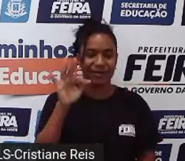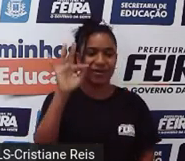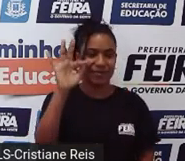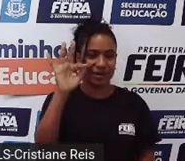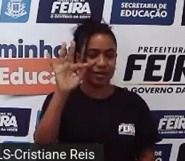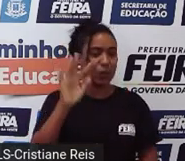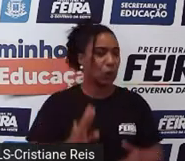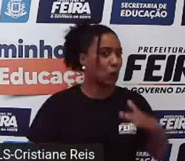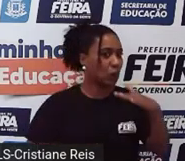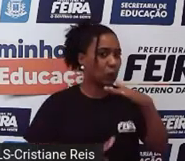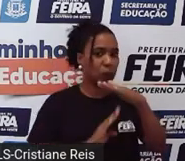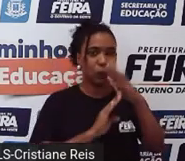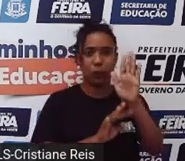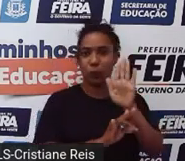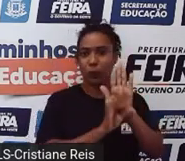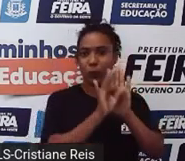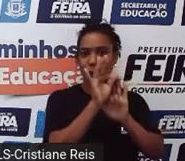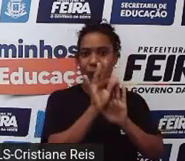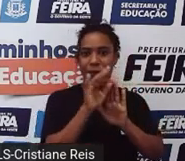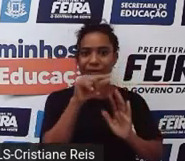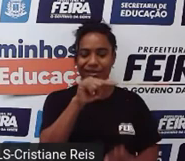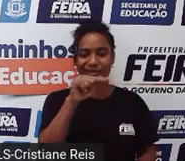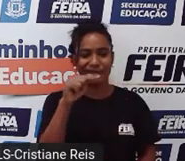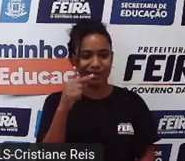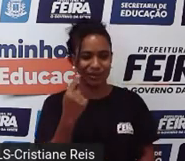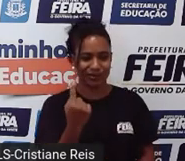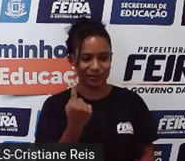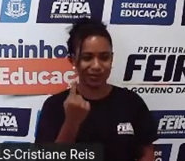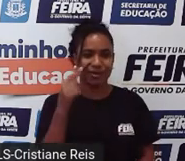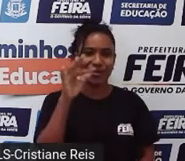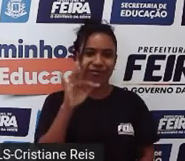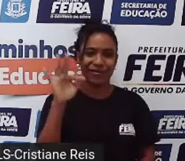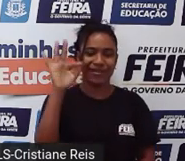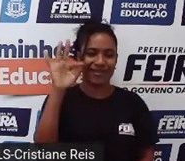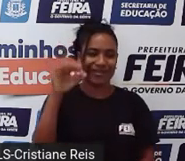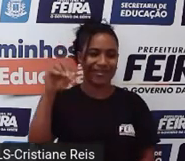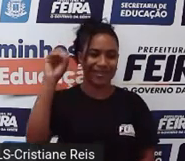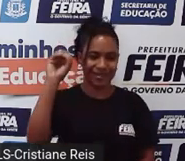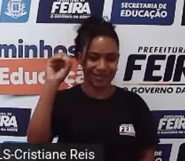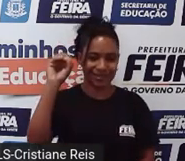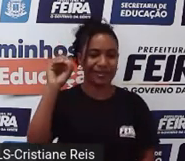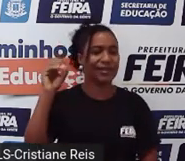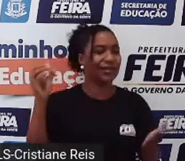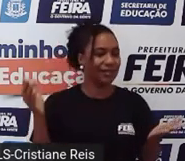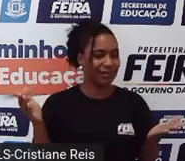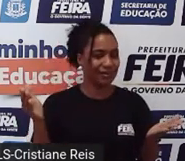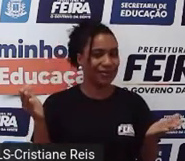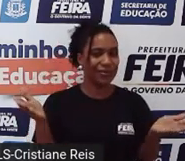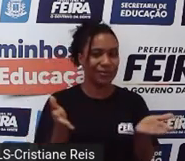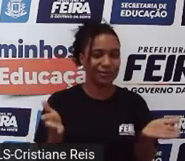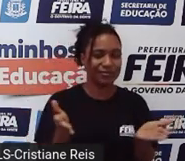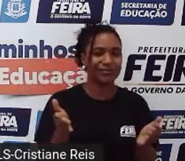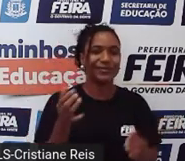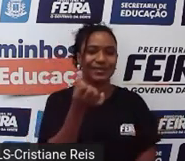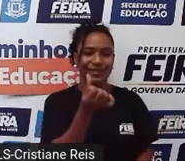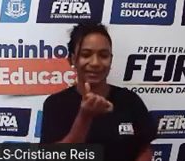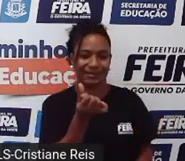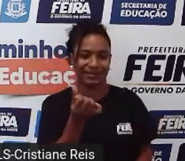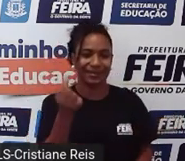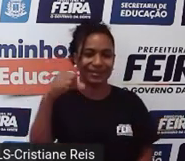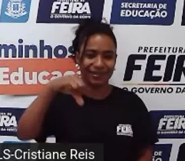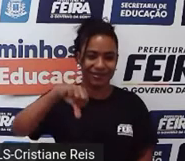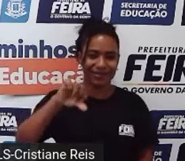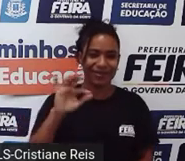degrees Fahrenheit. E a temperatura do dia, né? Temperatura geral, 69 degrees